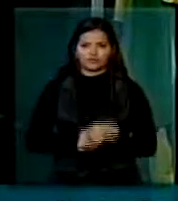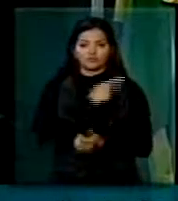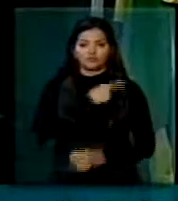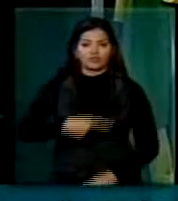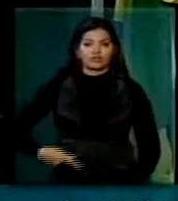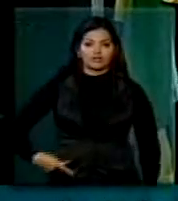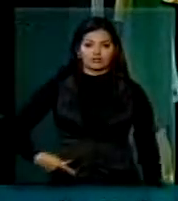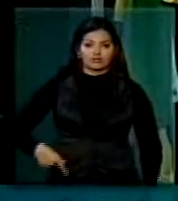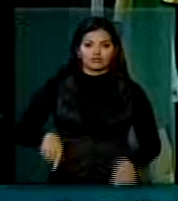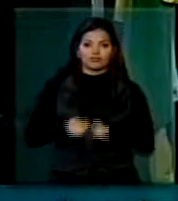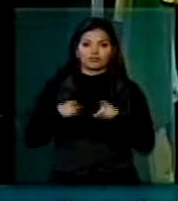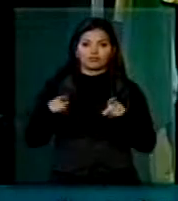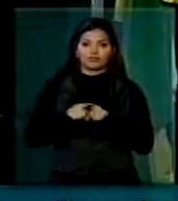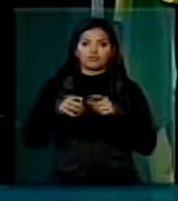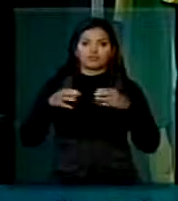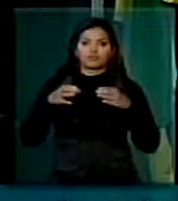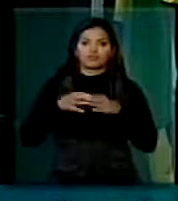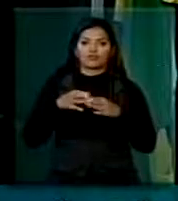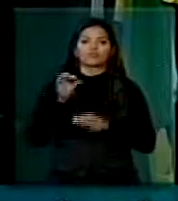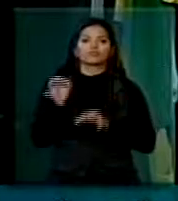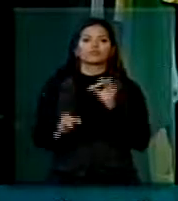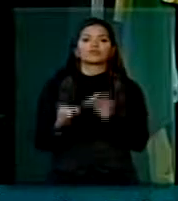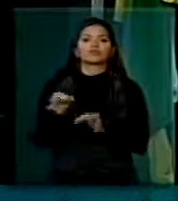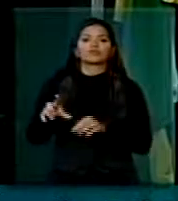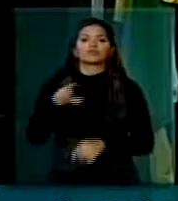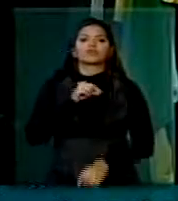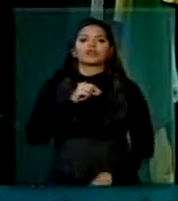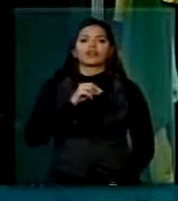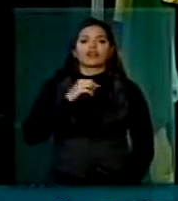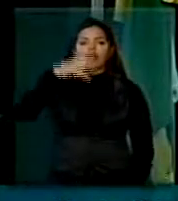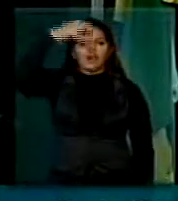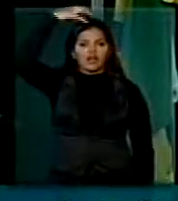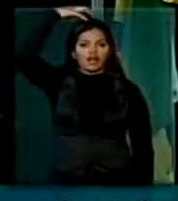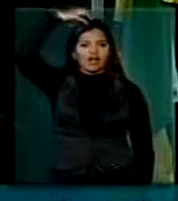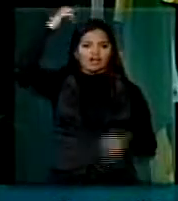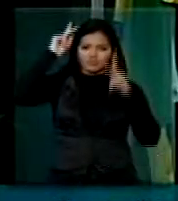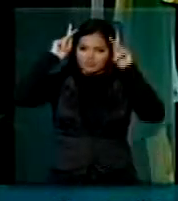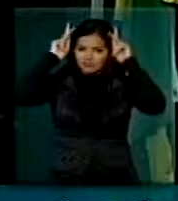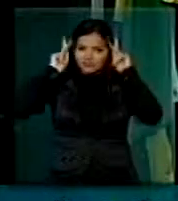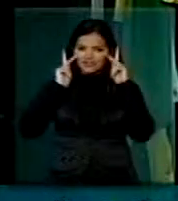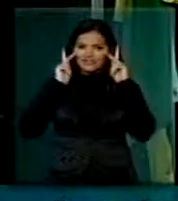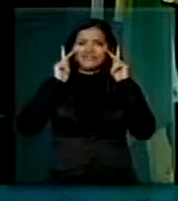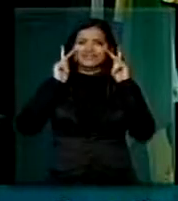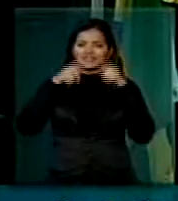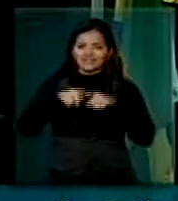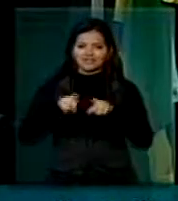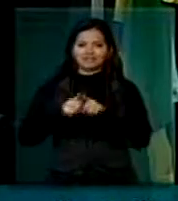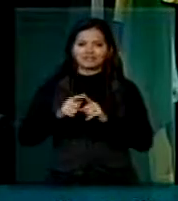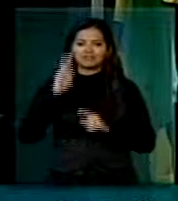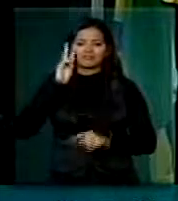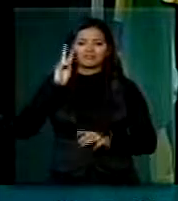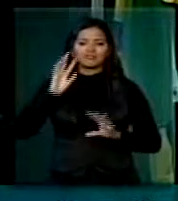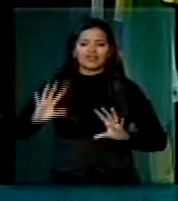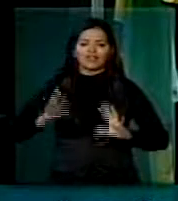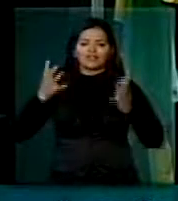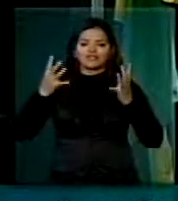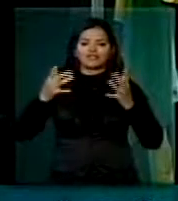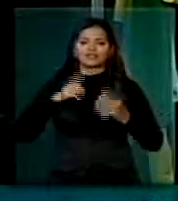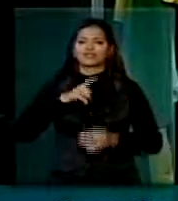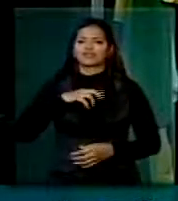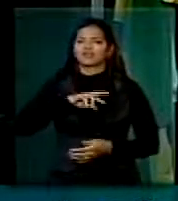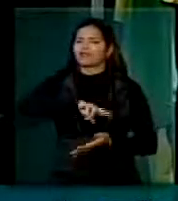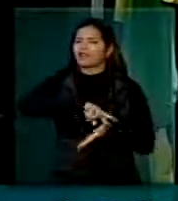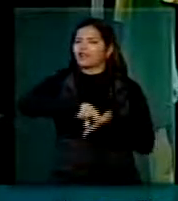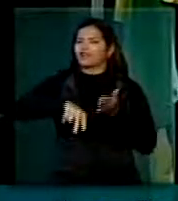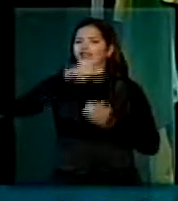Presidi também o corpo de jurados onde escolhemos a rainha e duas princesas. Para lembrar que este evento reúne milhares de